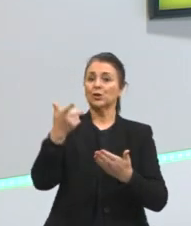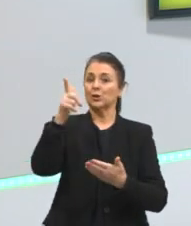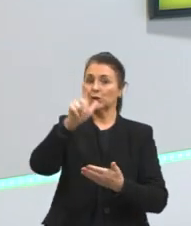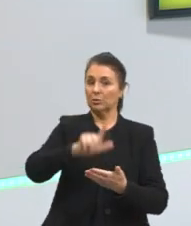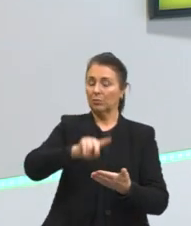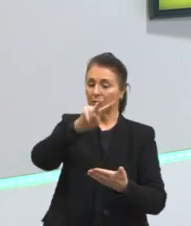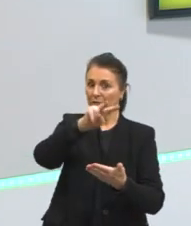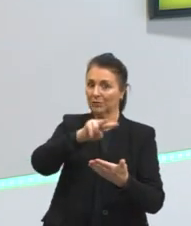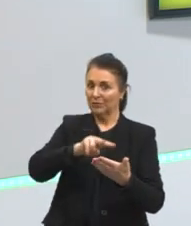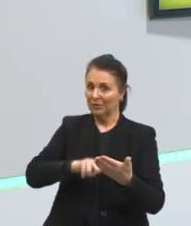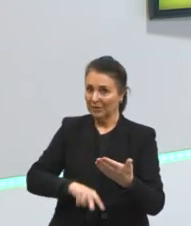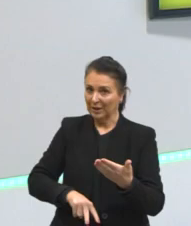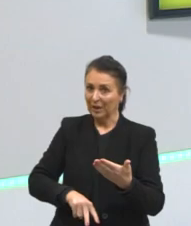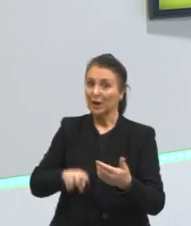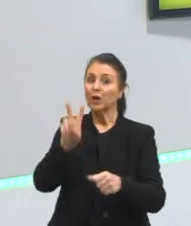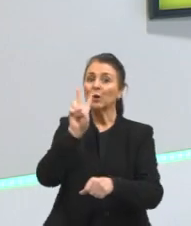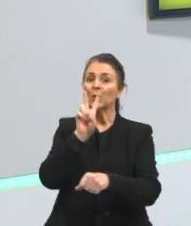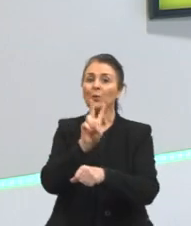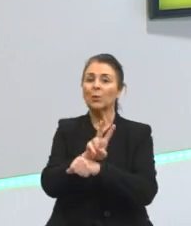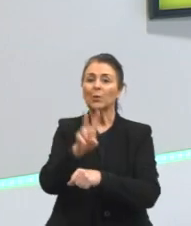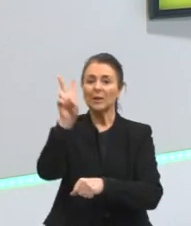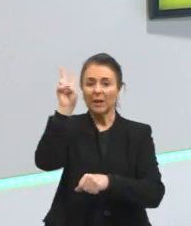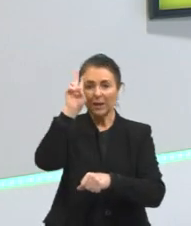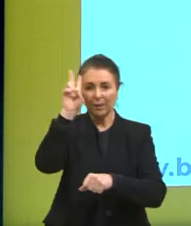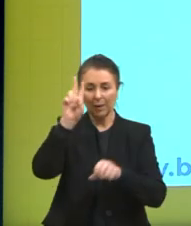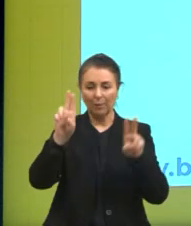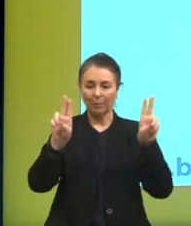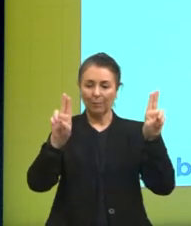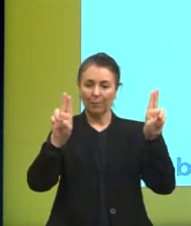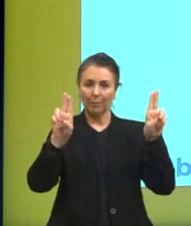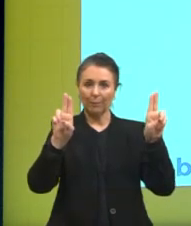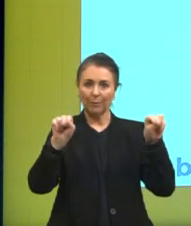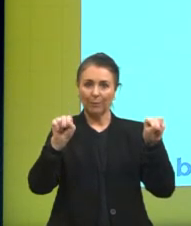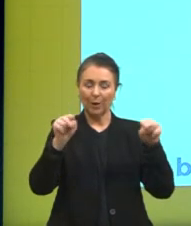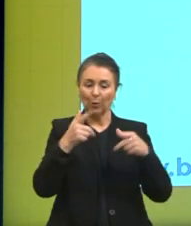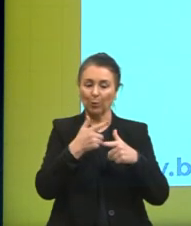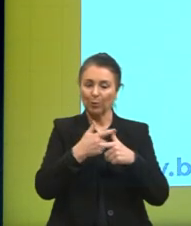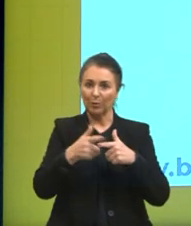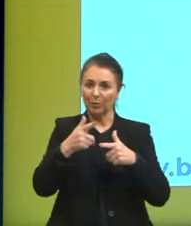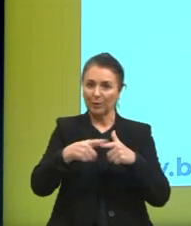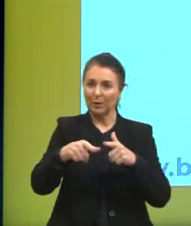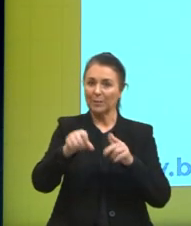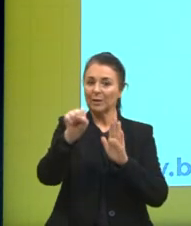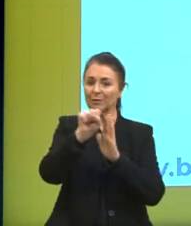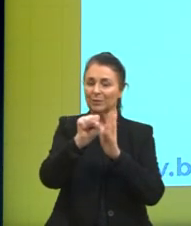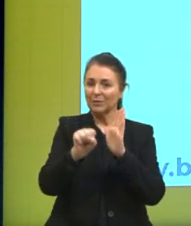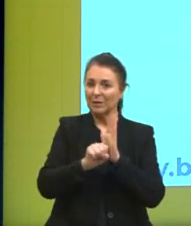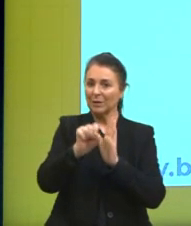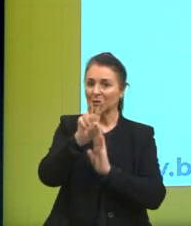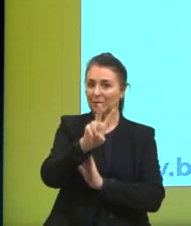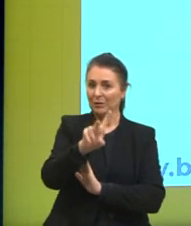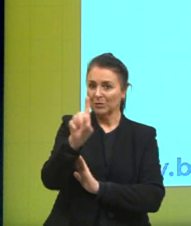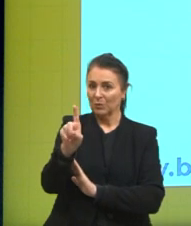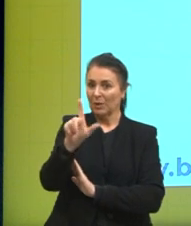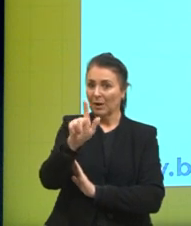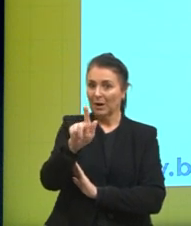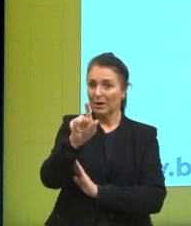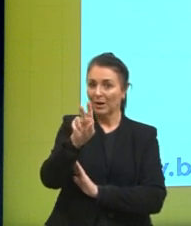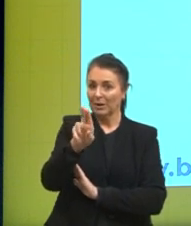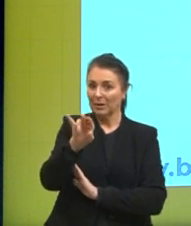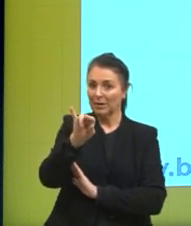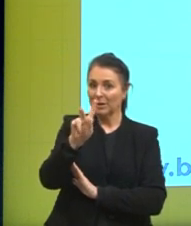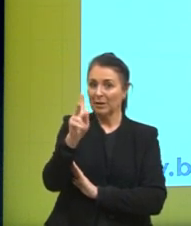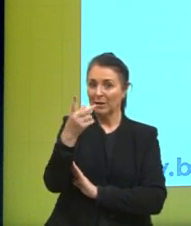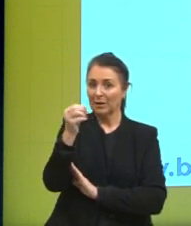a dizer o enunciado vai mostrar para vocês o que a questão está pedindo e ele estava pedindo